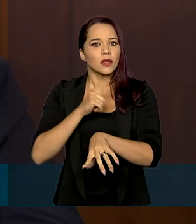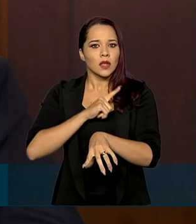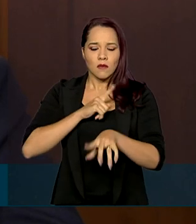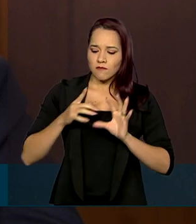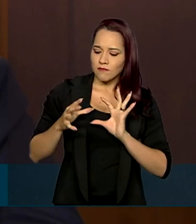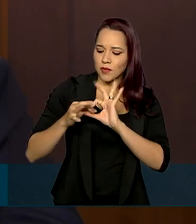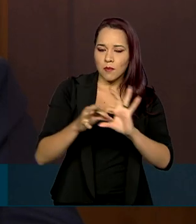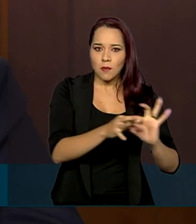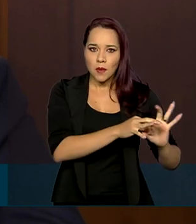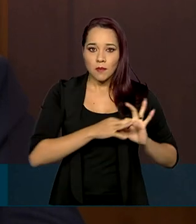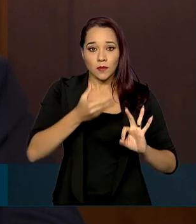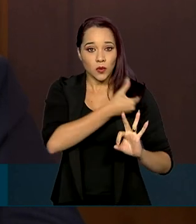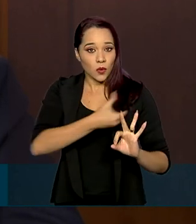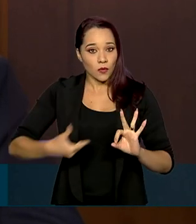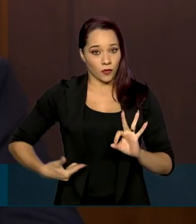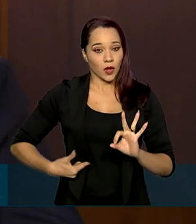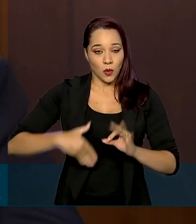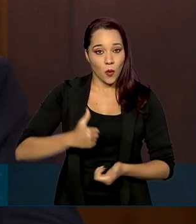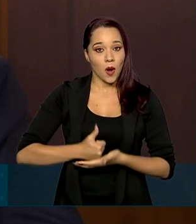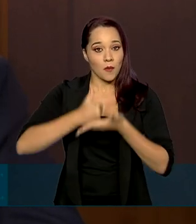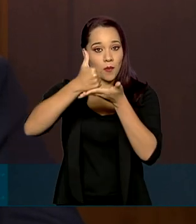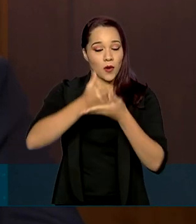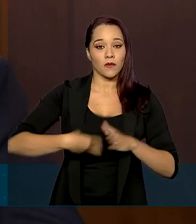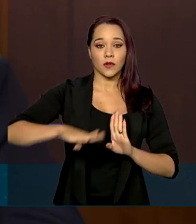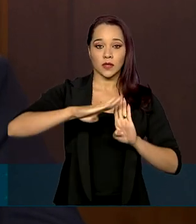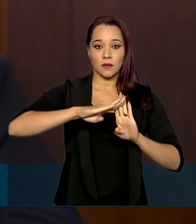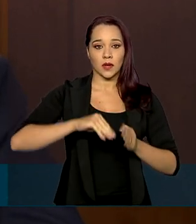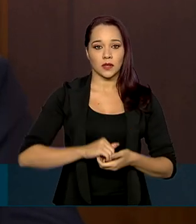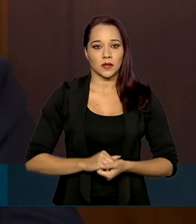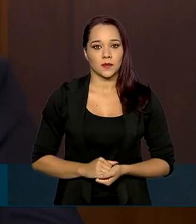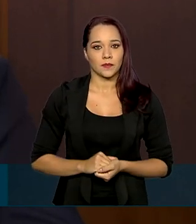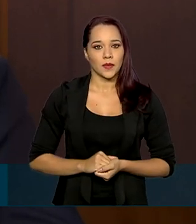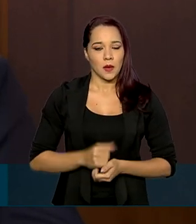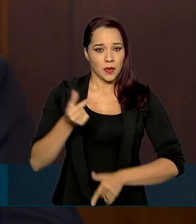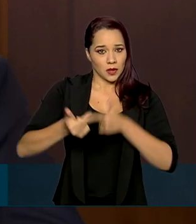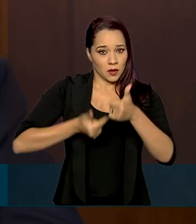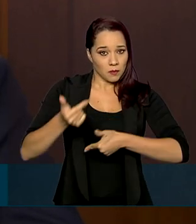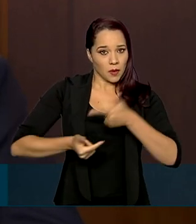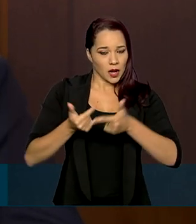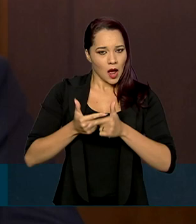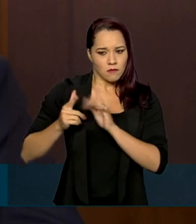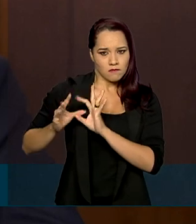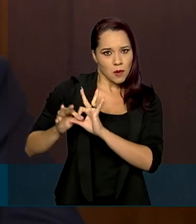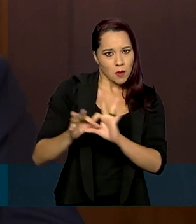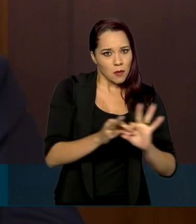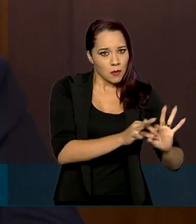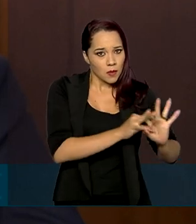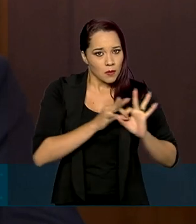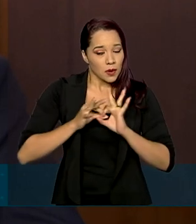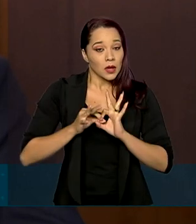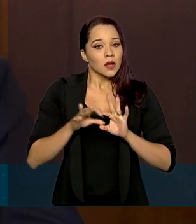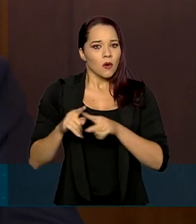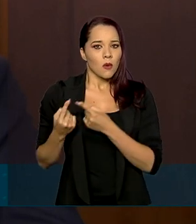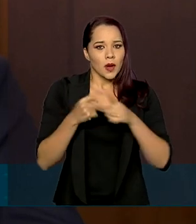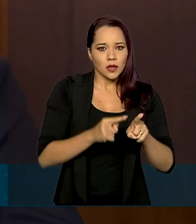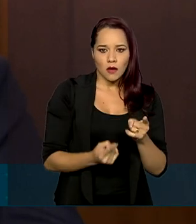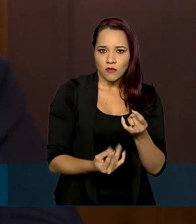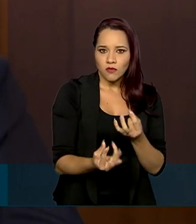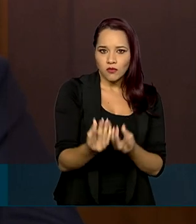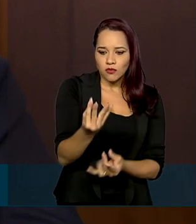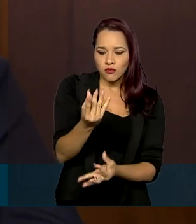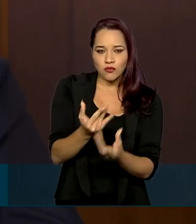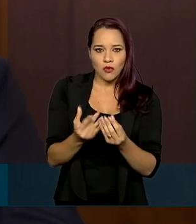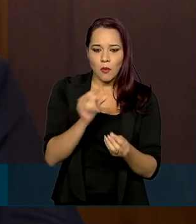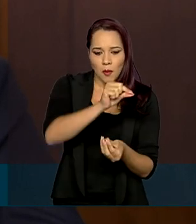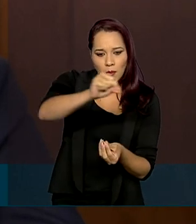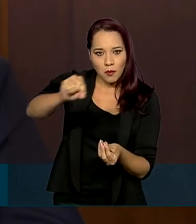agências governamentais, com o apoio das Forças Armadas, para atuar de maneira coordenada e, assim, combater os focos de incêndio